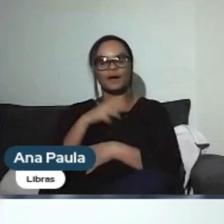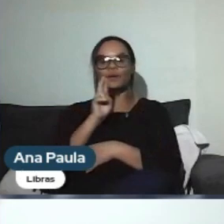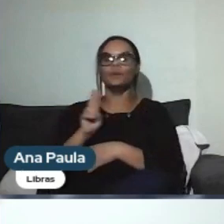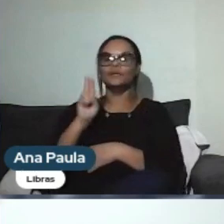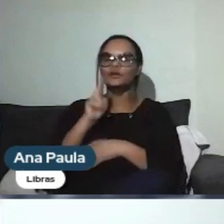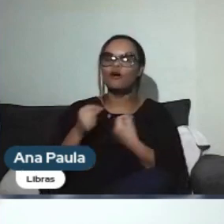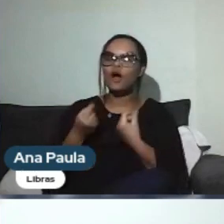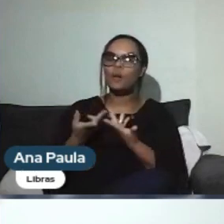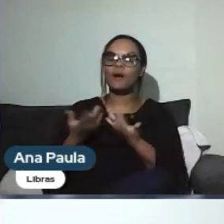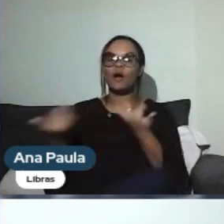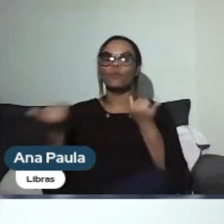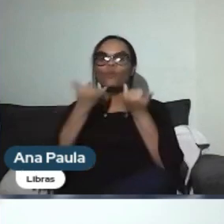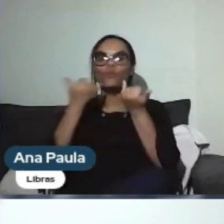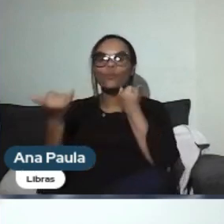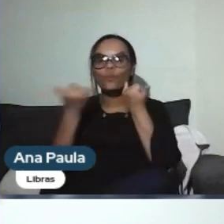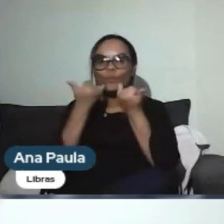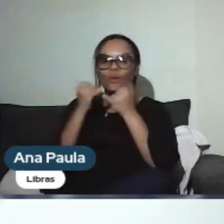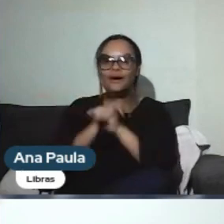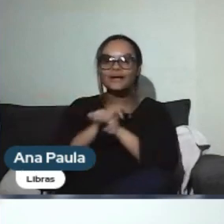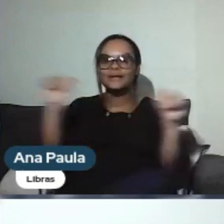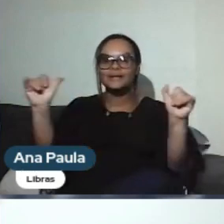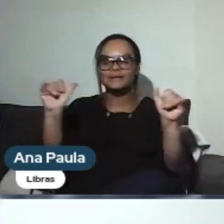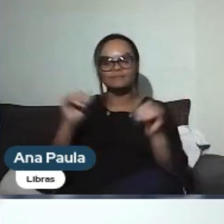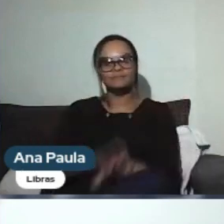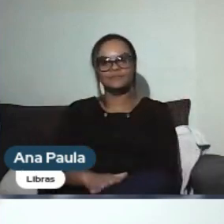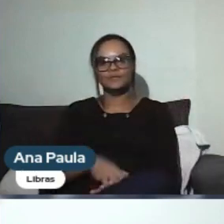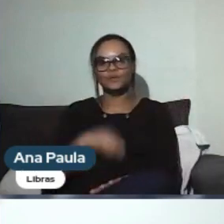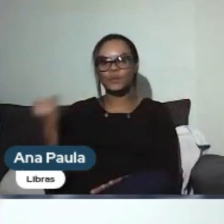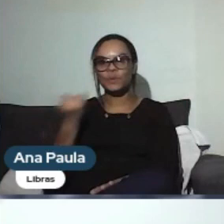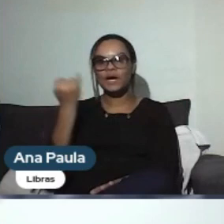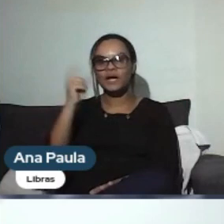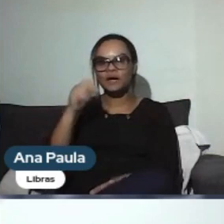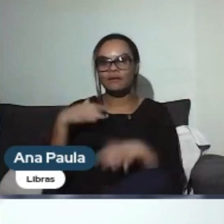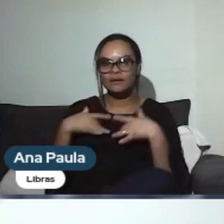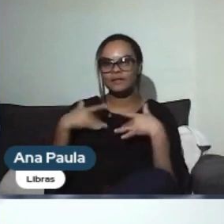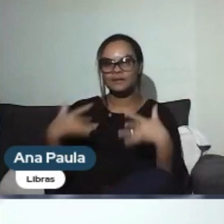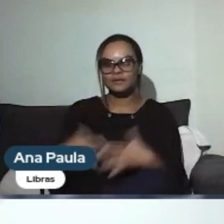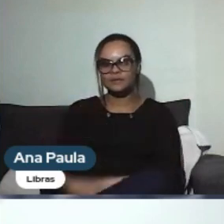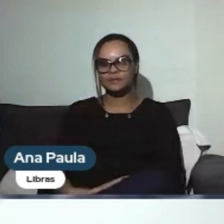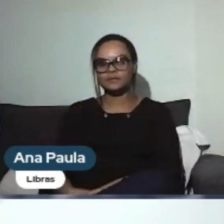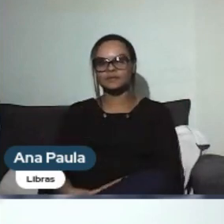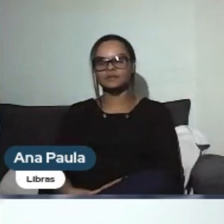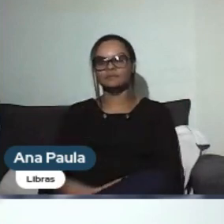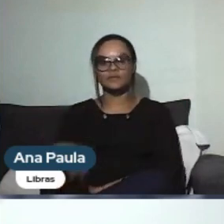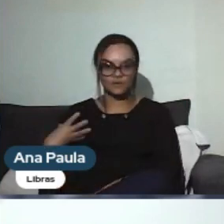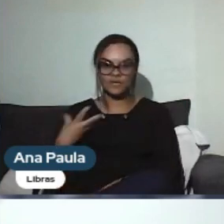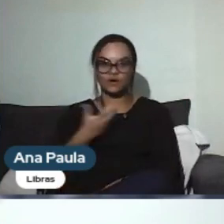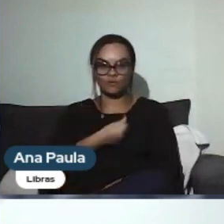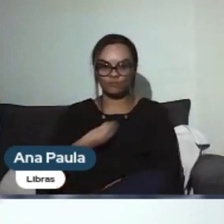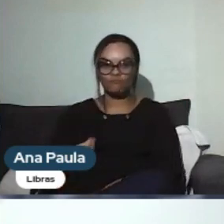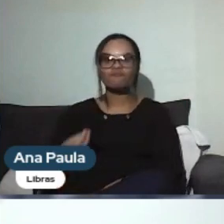levar esse tema, né? Convencer as pessoas que é importante doar e que está salvando vidas, né? Promovendo